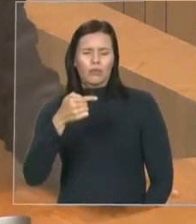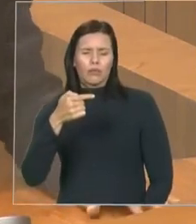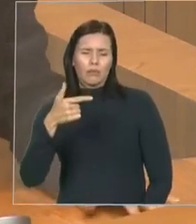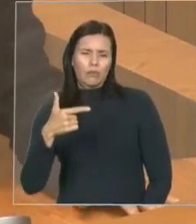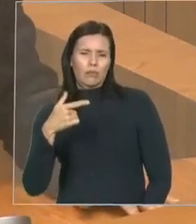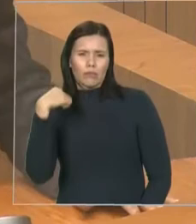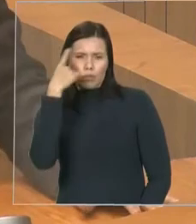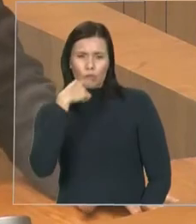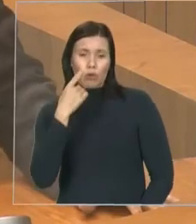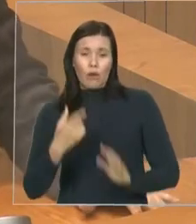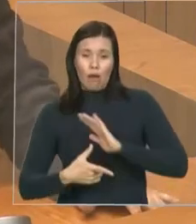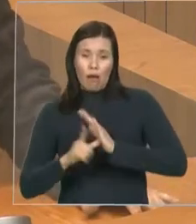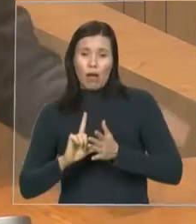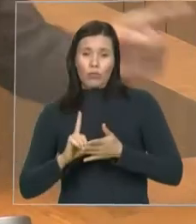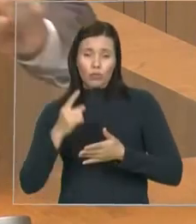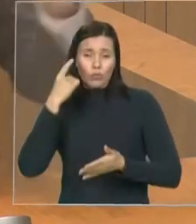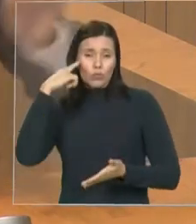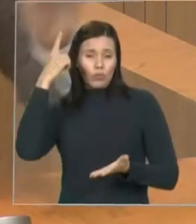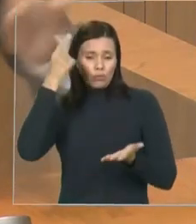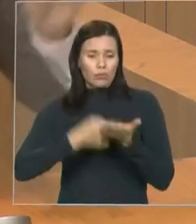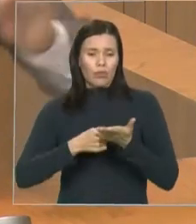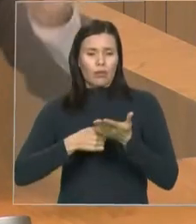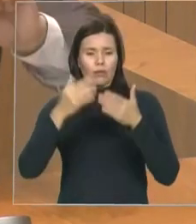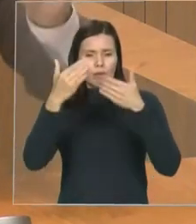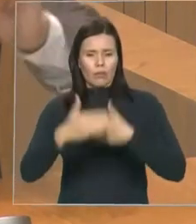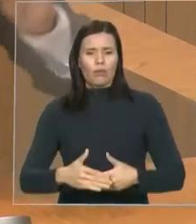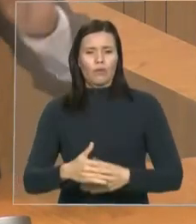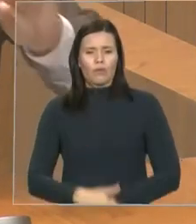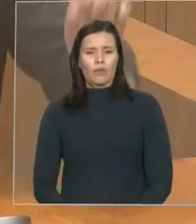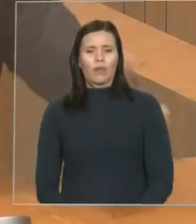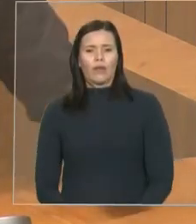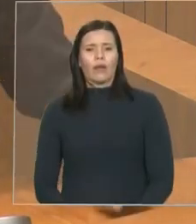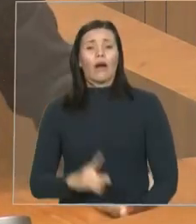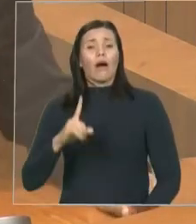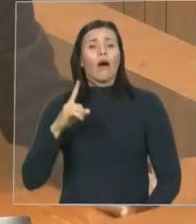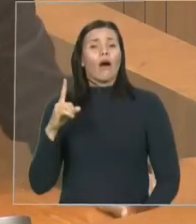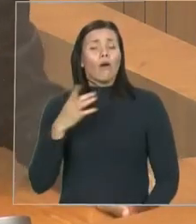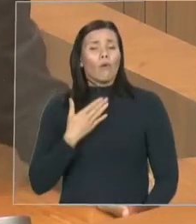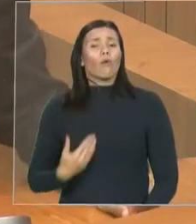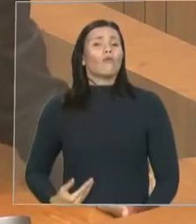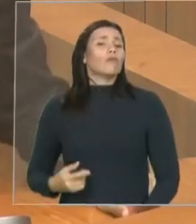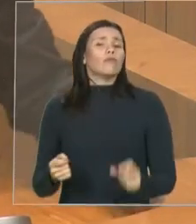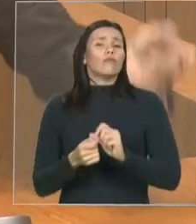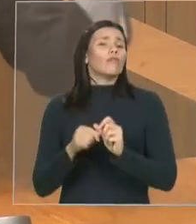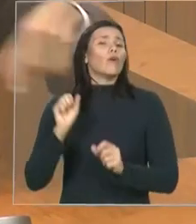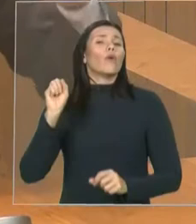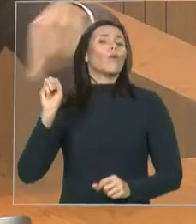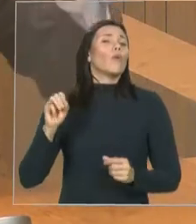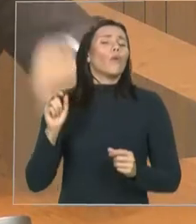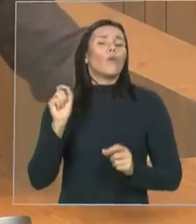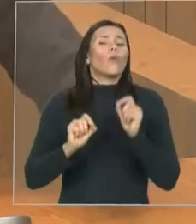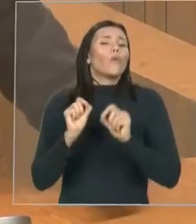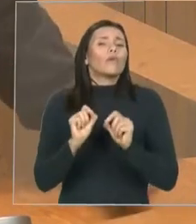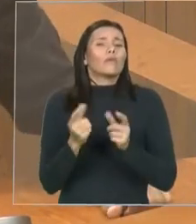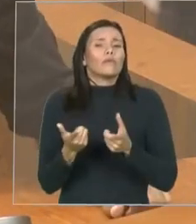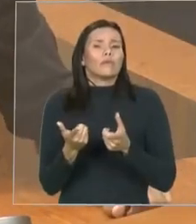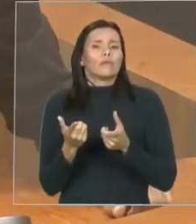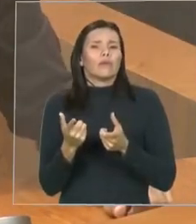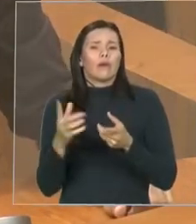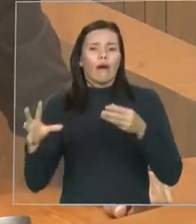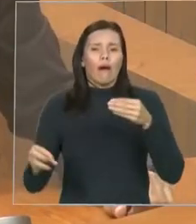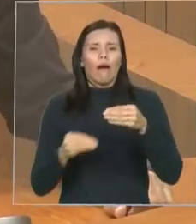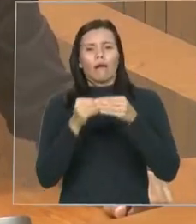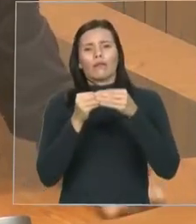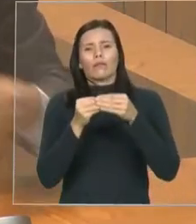Teresina apareceu como local de prova. E o governo não deu satisfação nenhuma. Ia empurrar com a barriga.